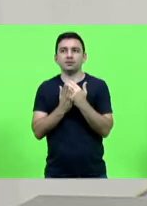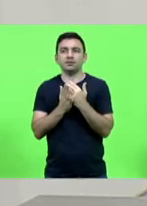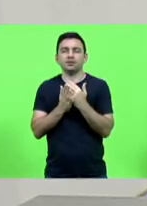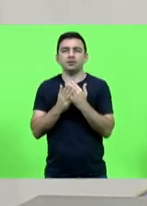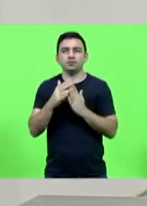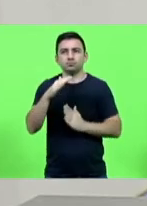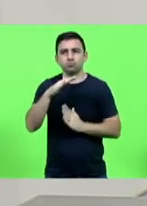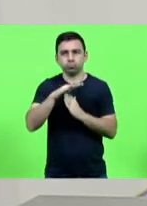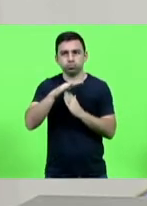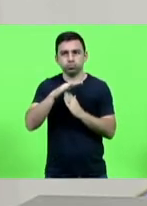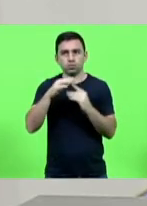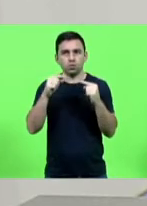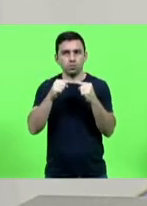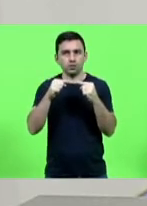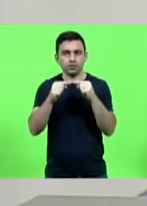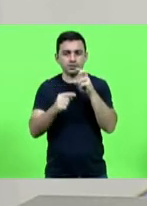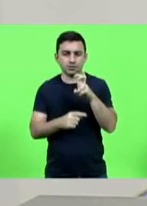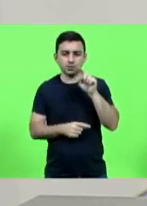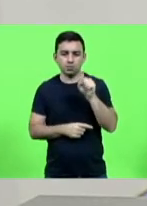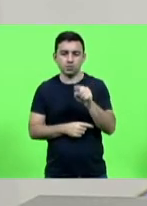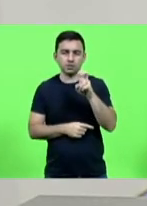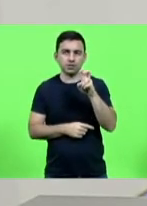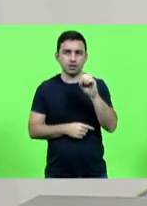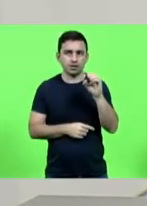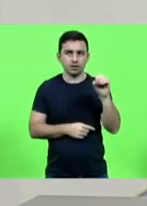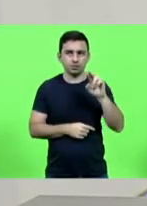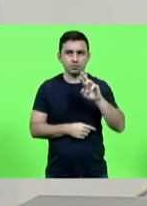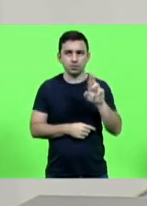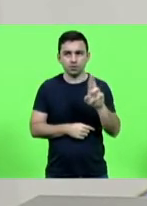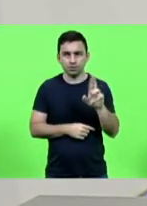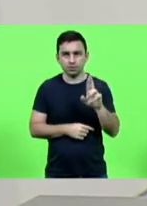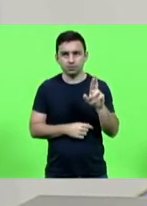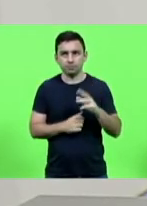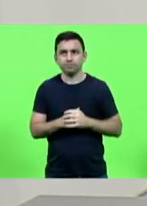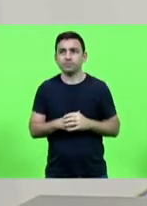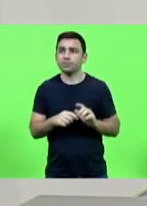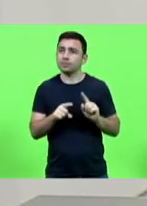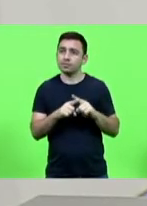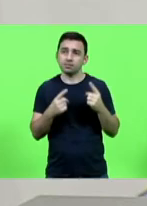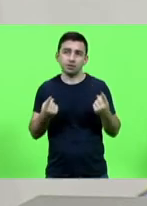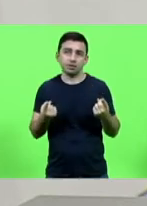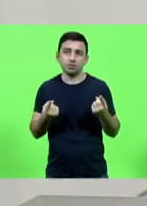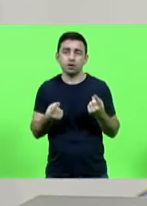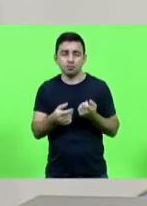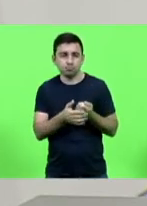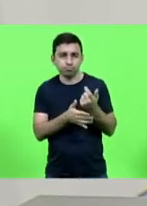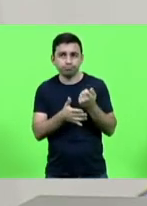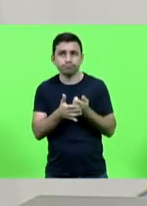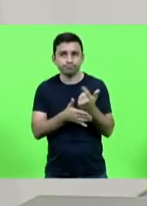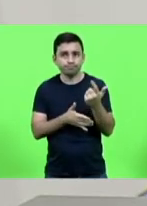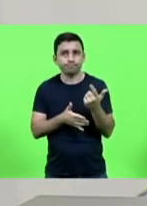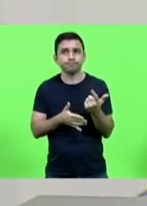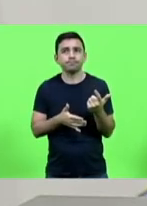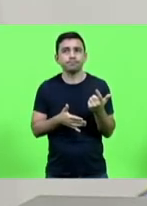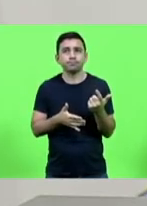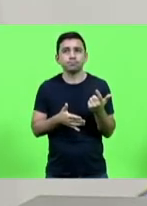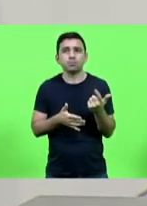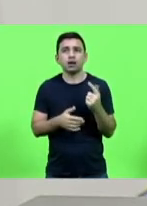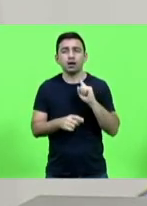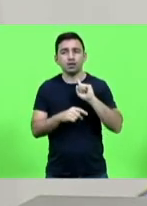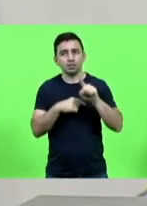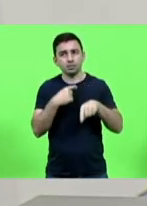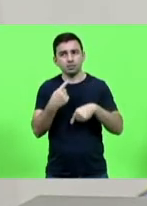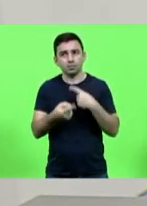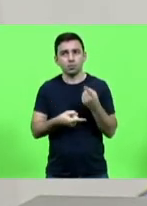de 5.500 reais e é lógico que ele está contribuindo sobre esse valor vai ter uma